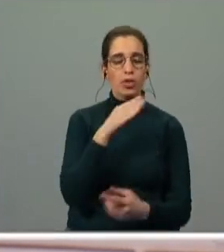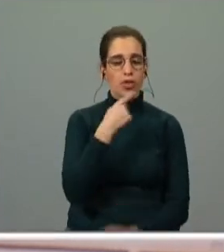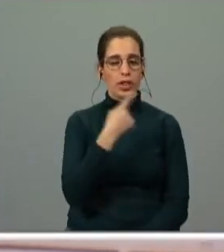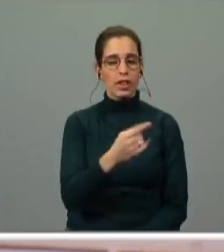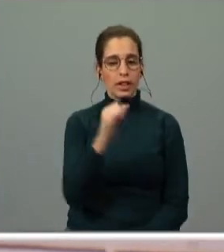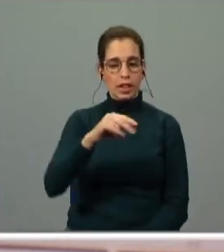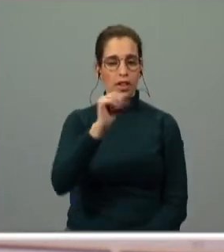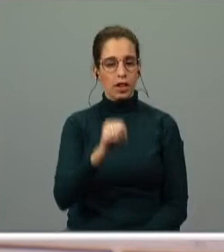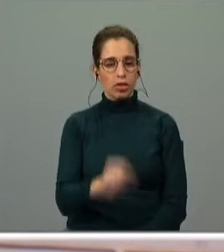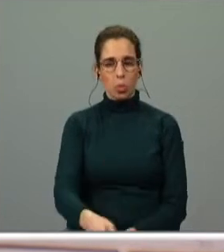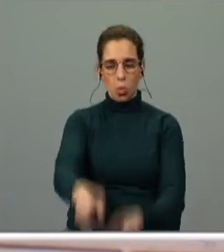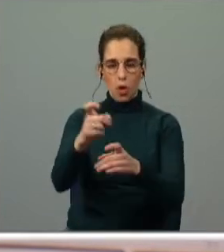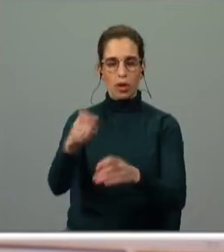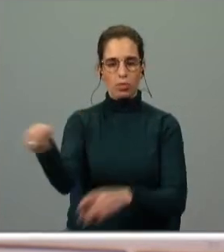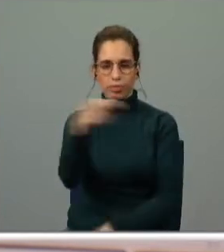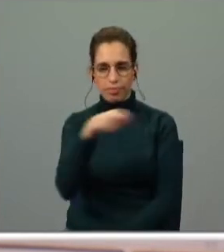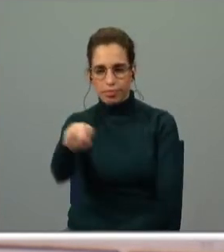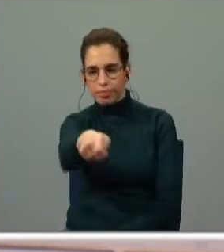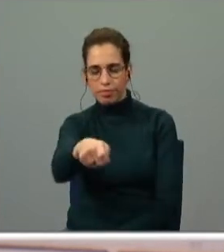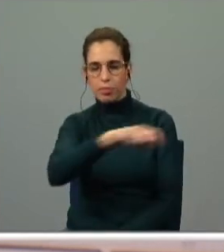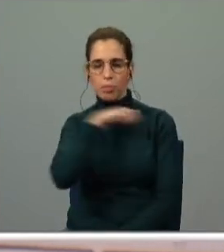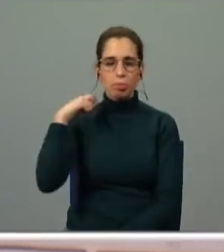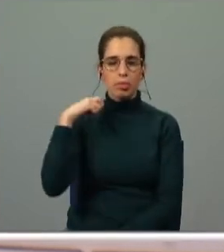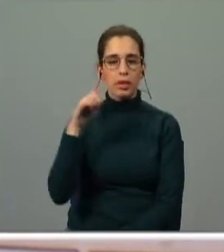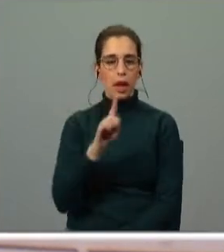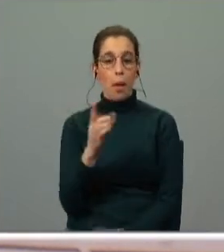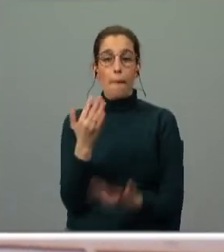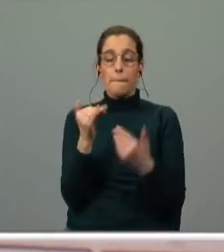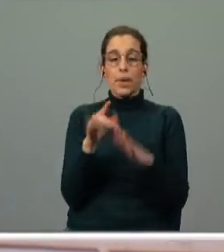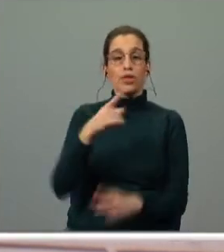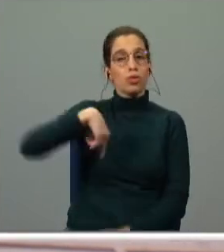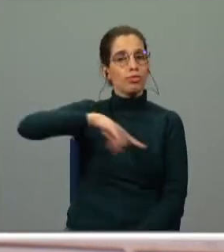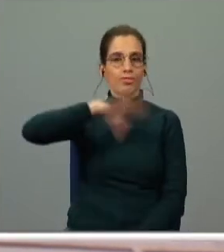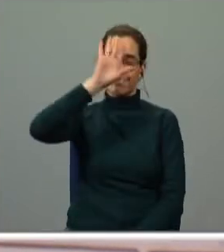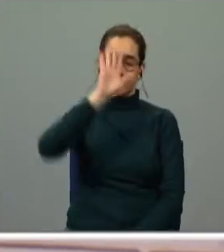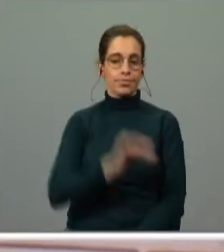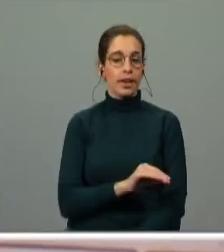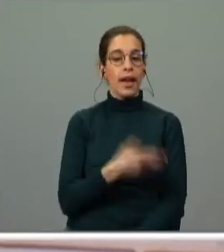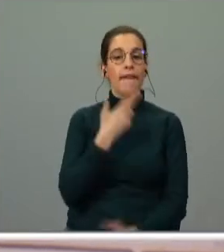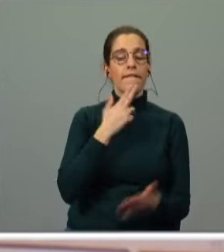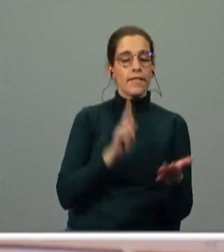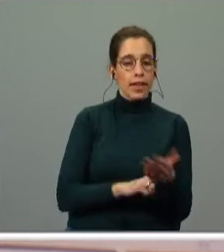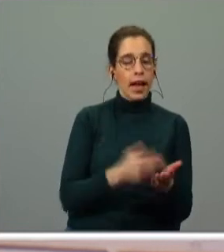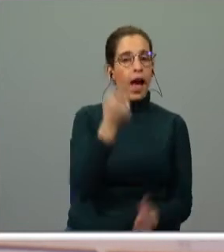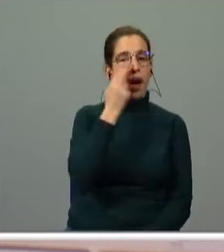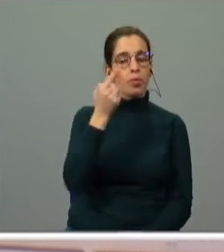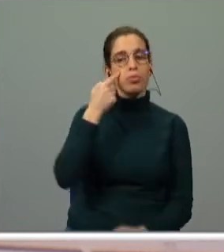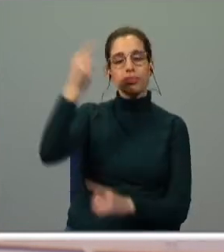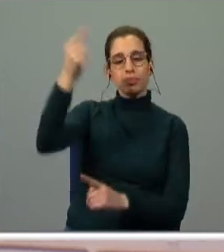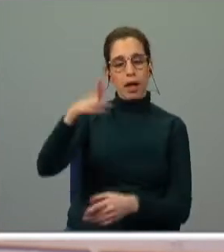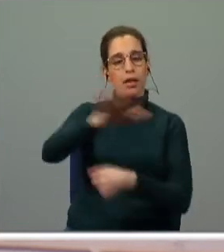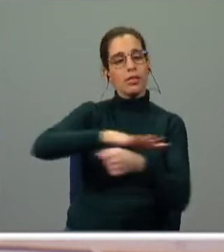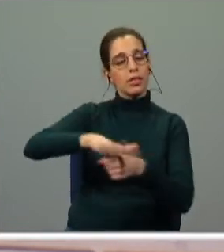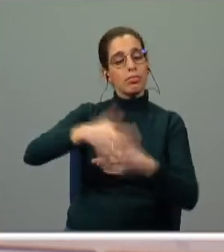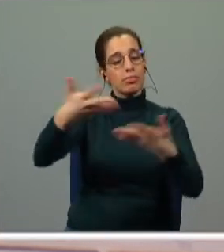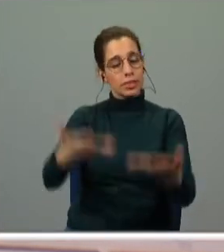Inês não foi morta com as espadas, não foi degolada, não foi desta forma. Mas nós não sabemos. A verdade é que Camões nos apresenta o caso desta